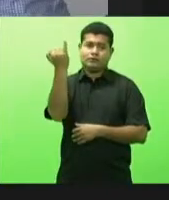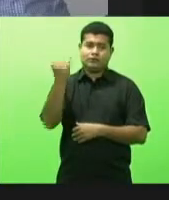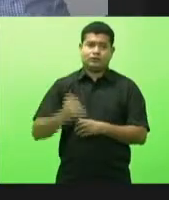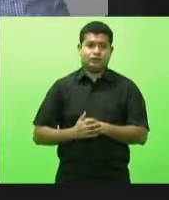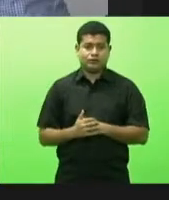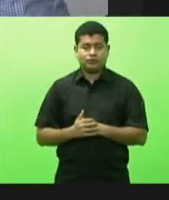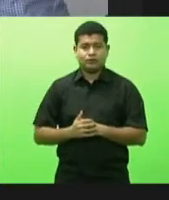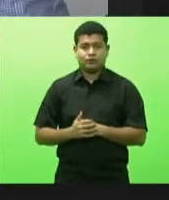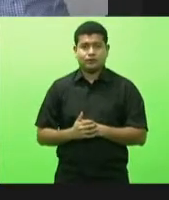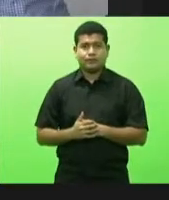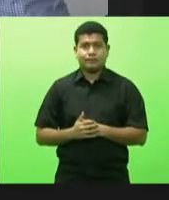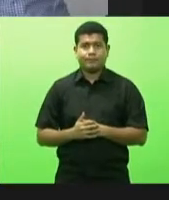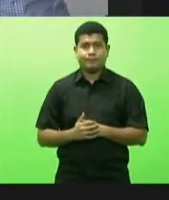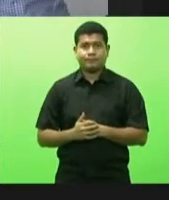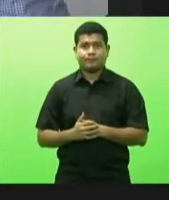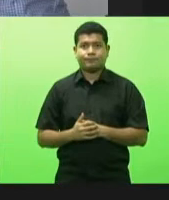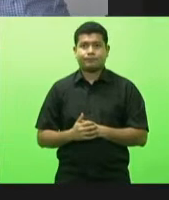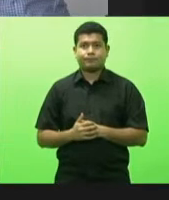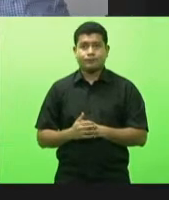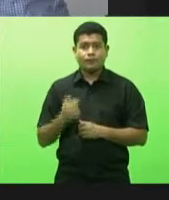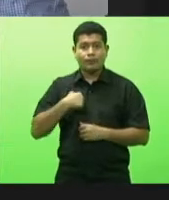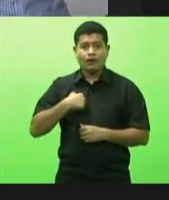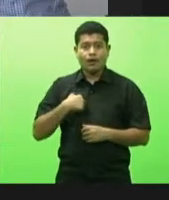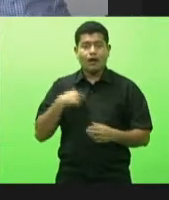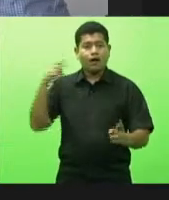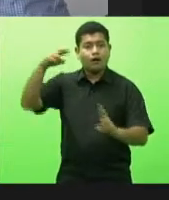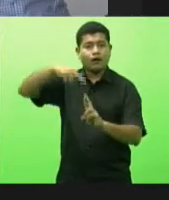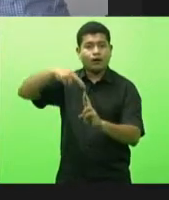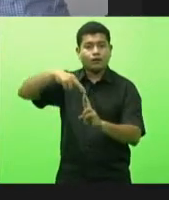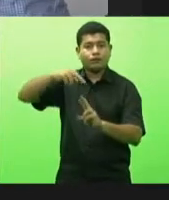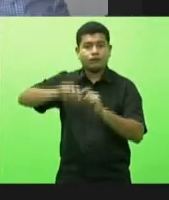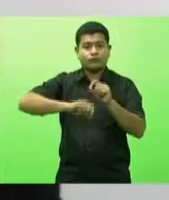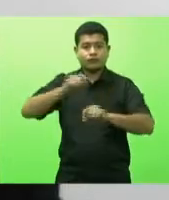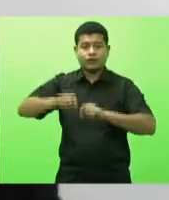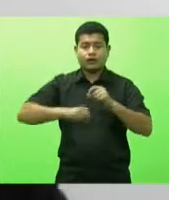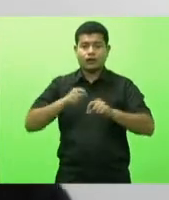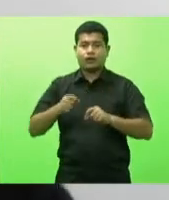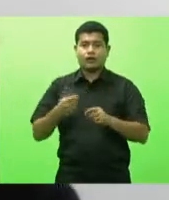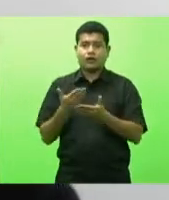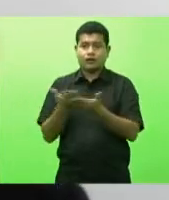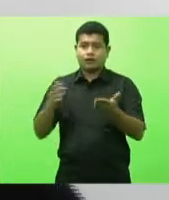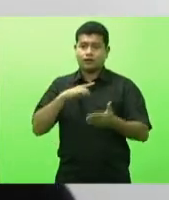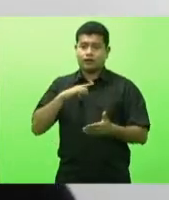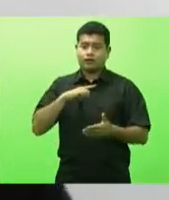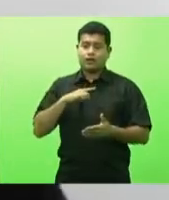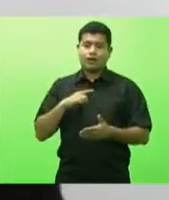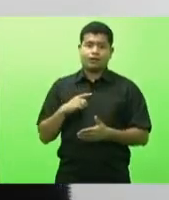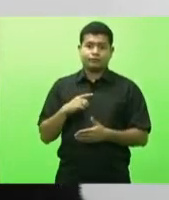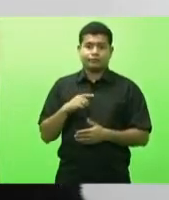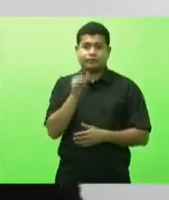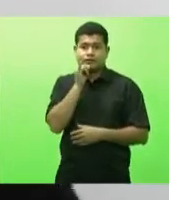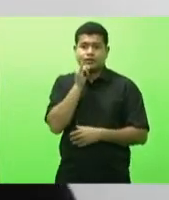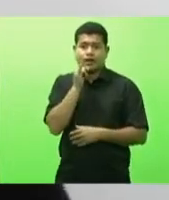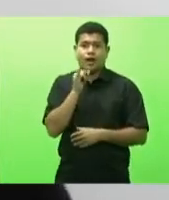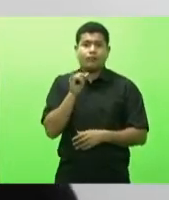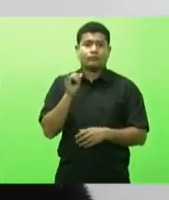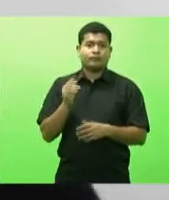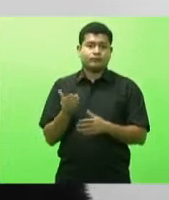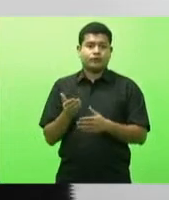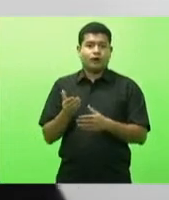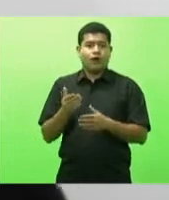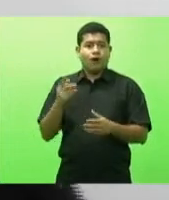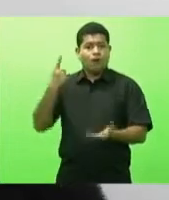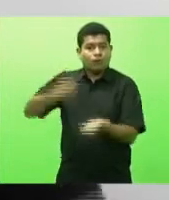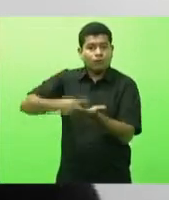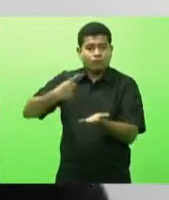deputado Kennedy aproveitando eu me referi a fazer plantões em finais de semana e tal eu vi que o secretário concordou mas